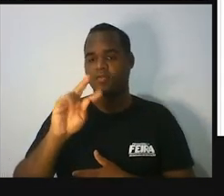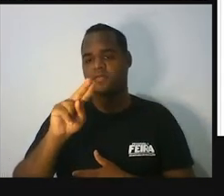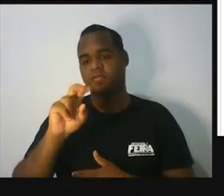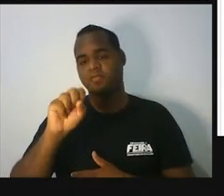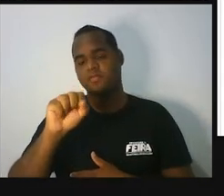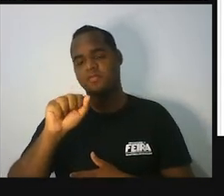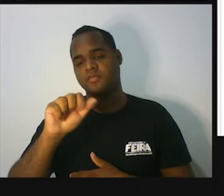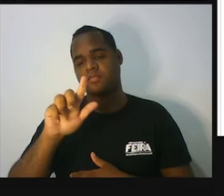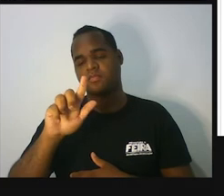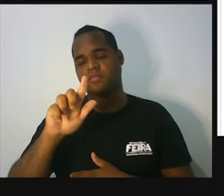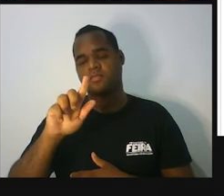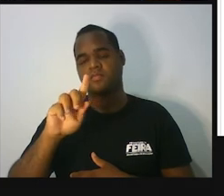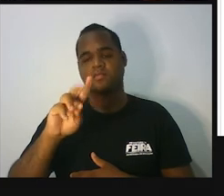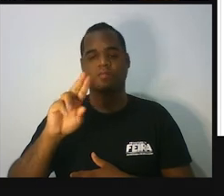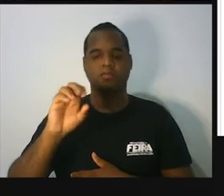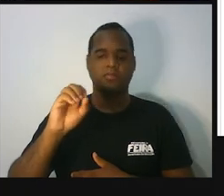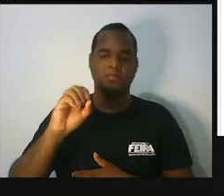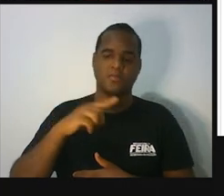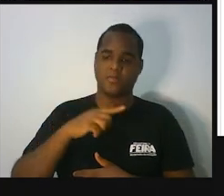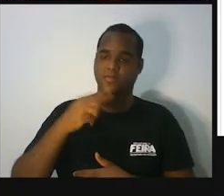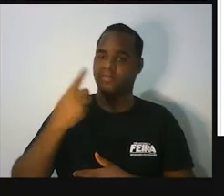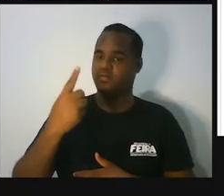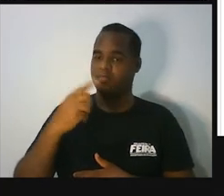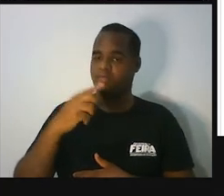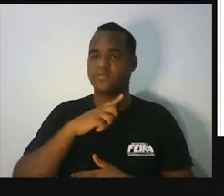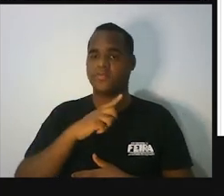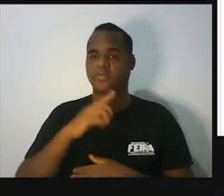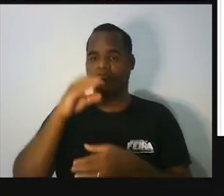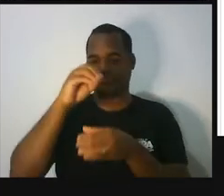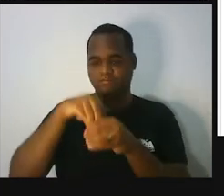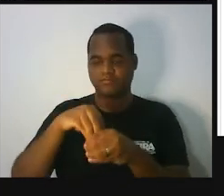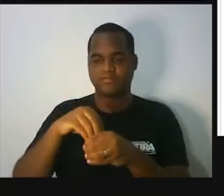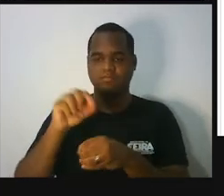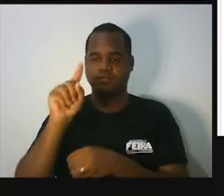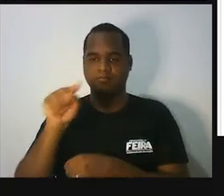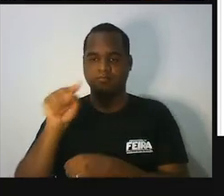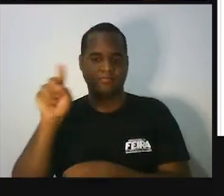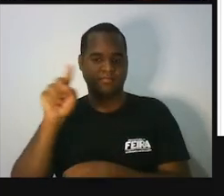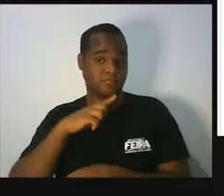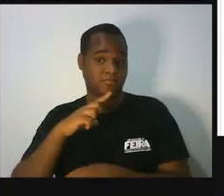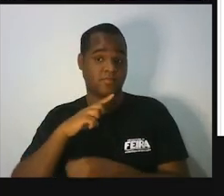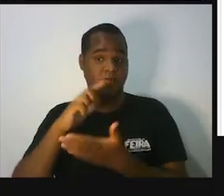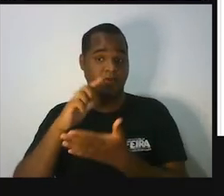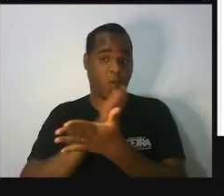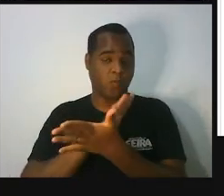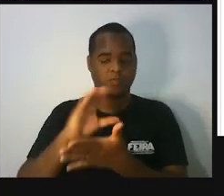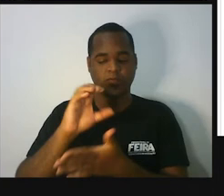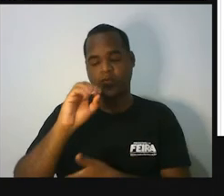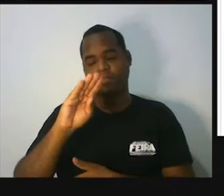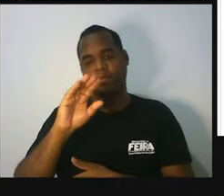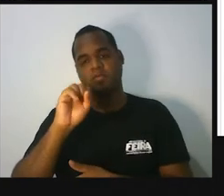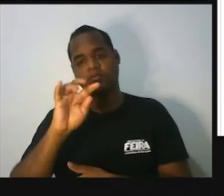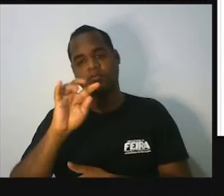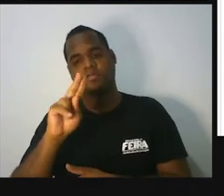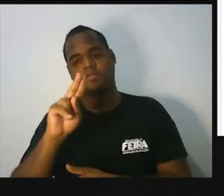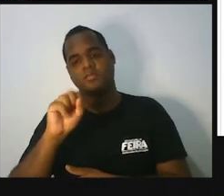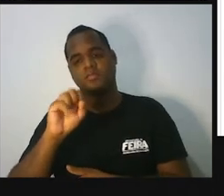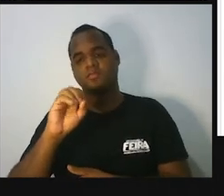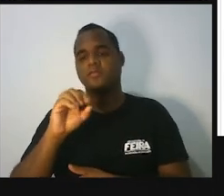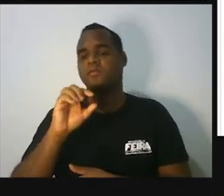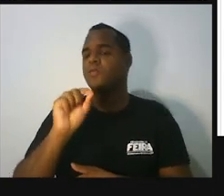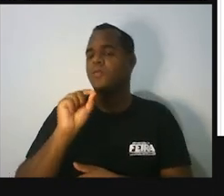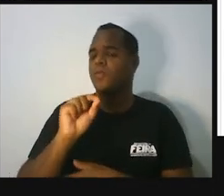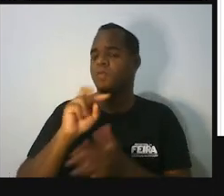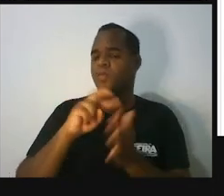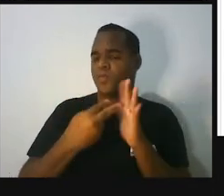aquele triângulo que tem um dos seus ângulos internos sendo um ângulo obtuso. E o que é um ângulo